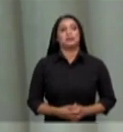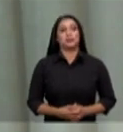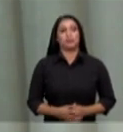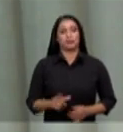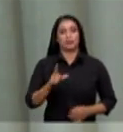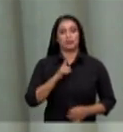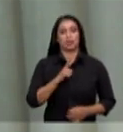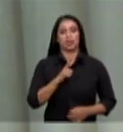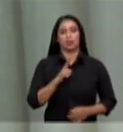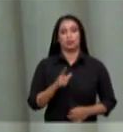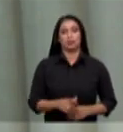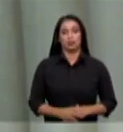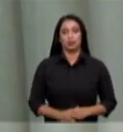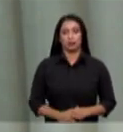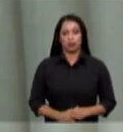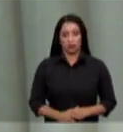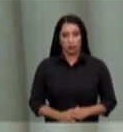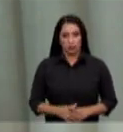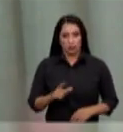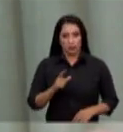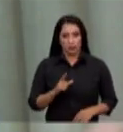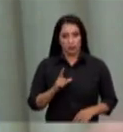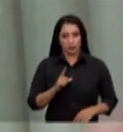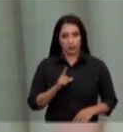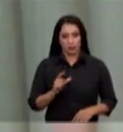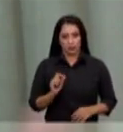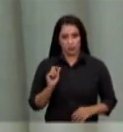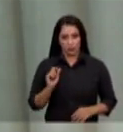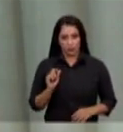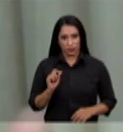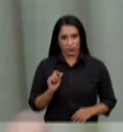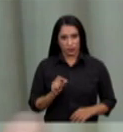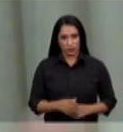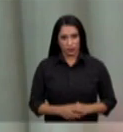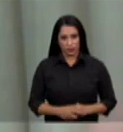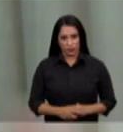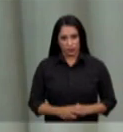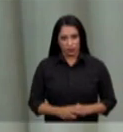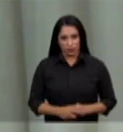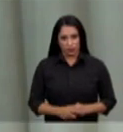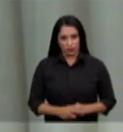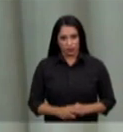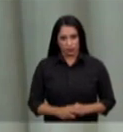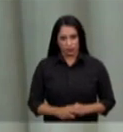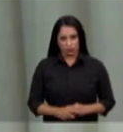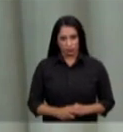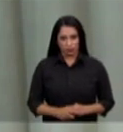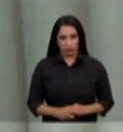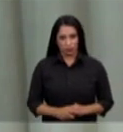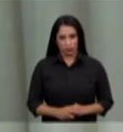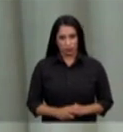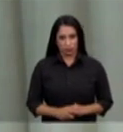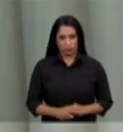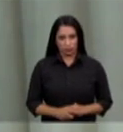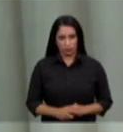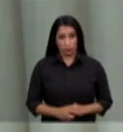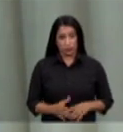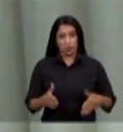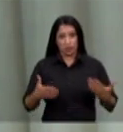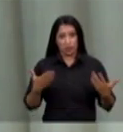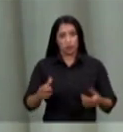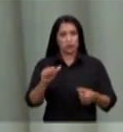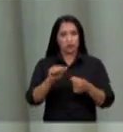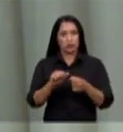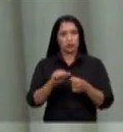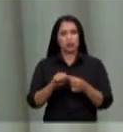contrato vinha sendo custeado por esse TAC os recursos se escoaram do termo de ajustamento de conduta então foi